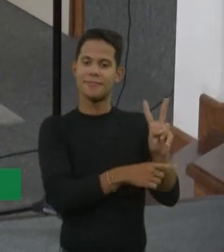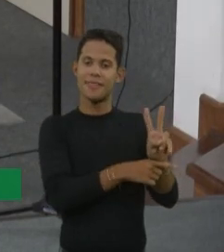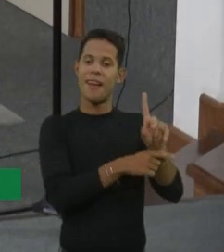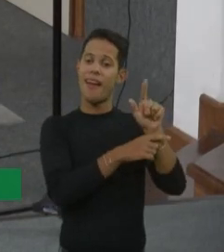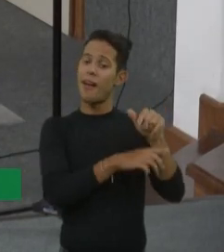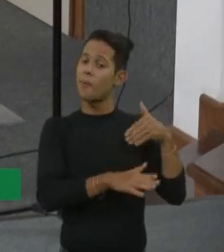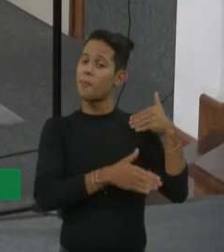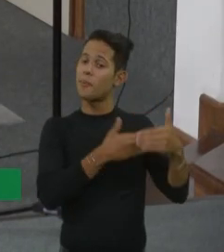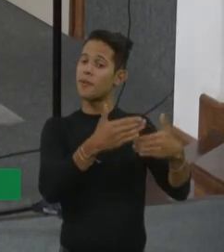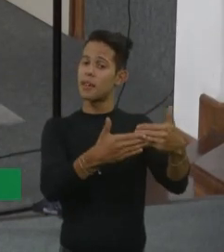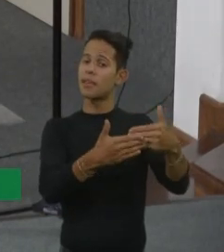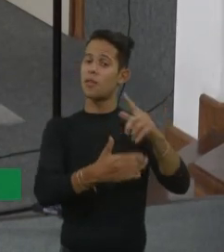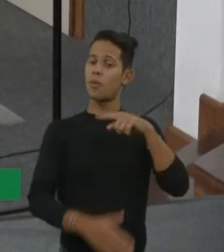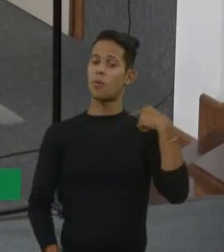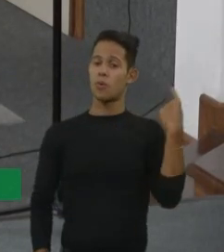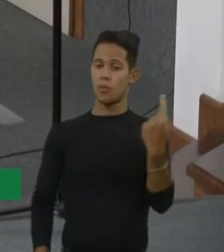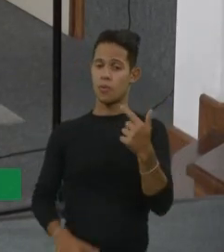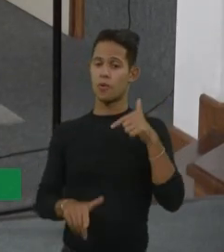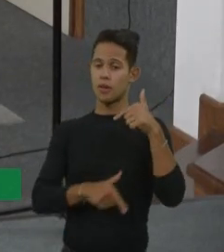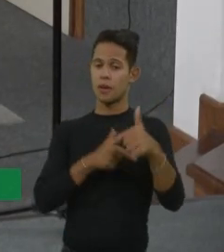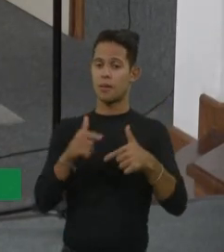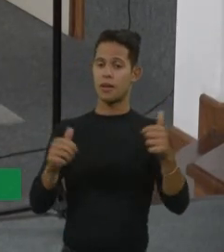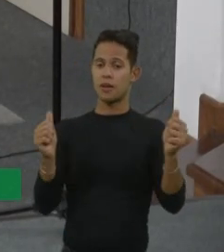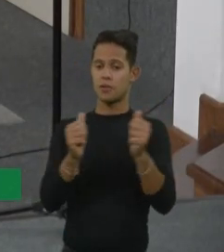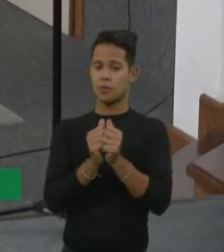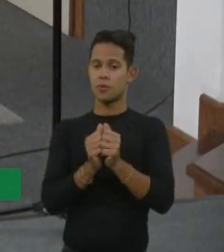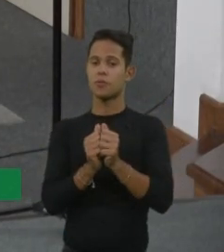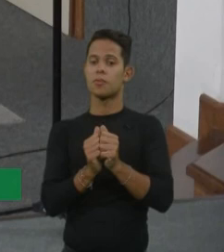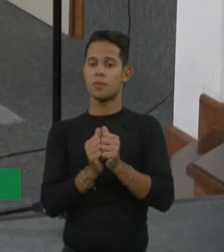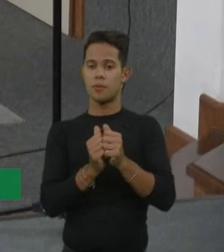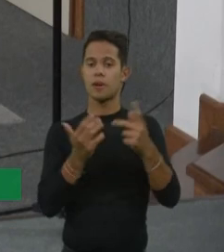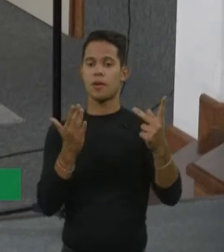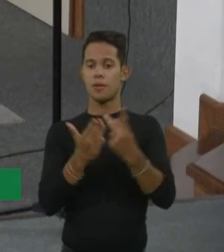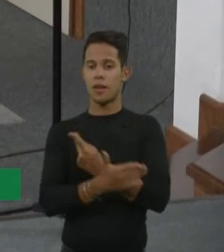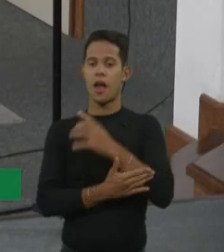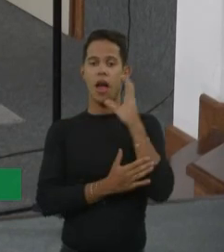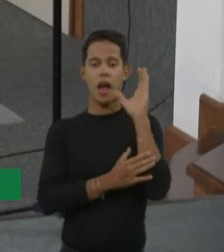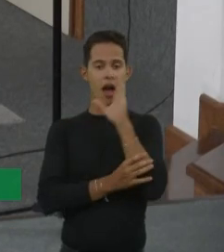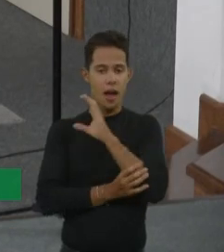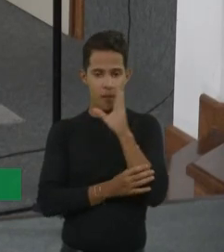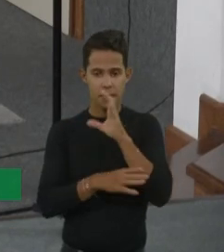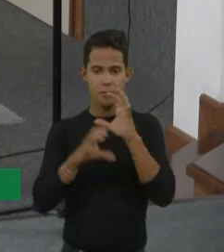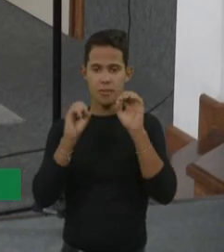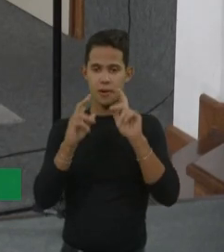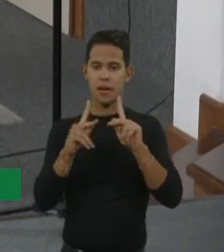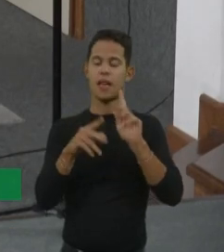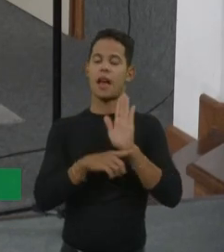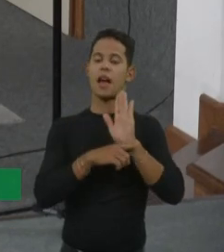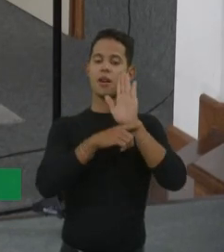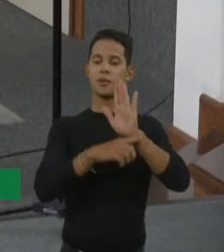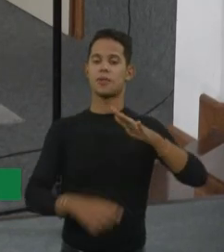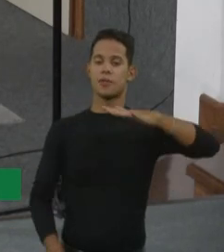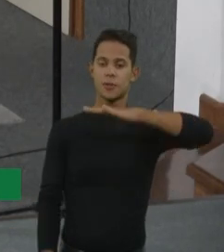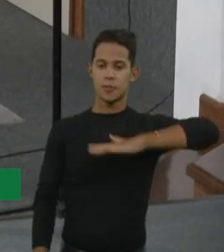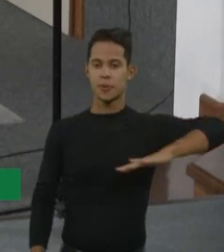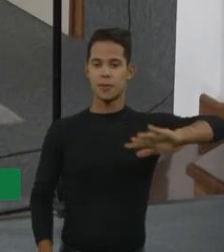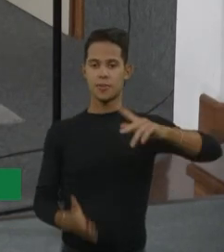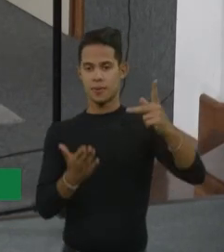trabalhar junto pra que isso ocorra o mais rápido possível. Então, a gente precisa da ajuda de todos pra que isso aconteça.